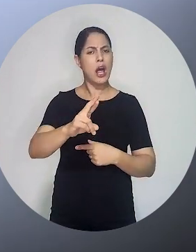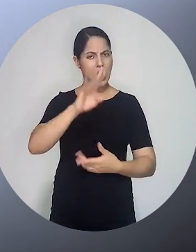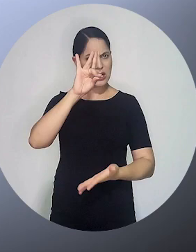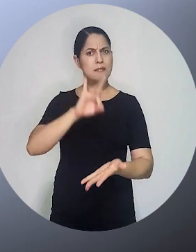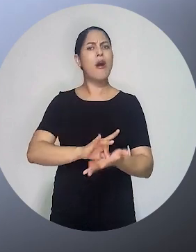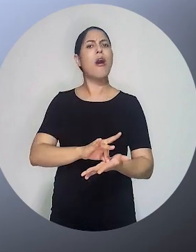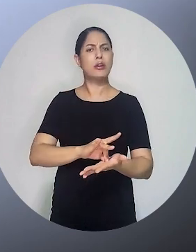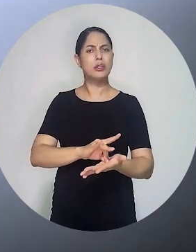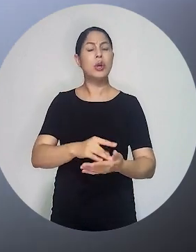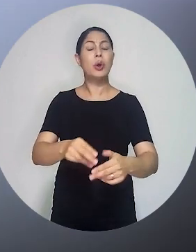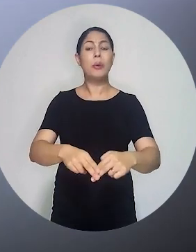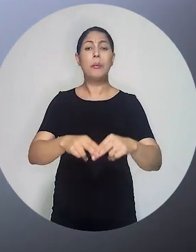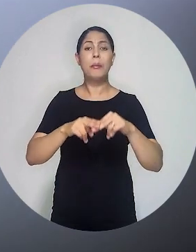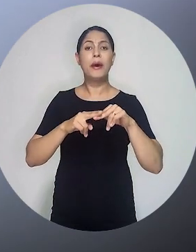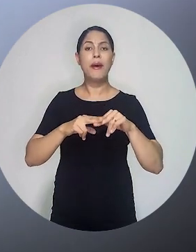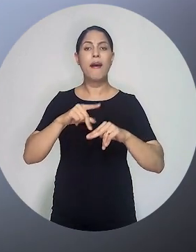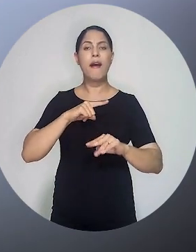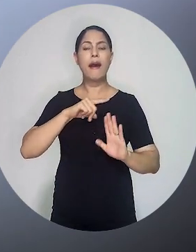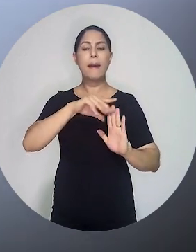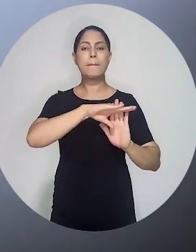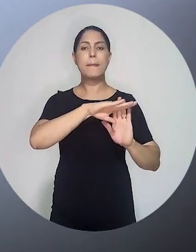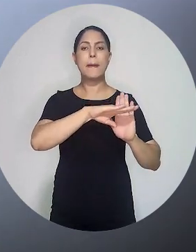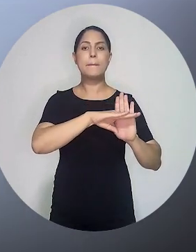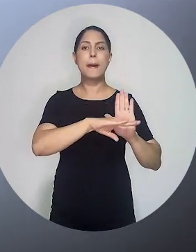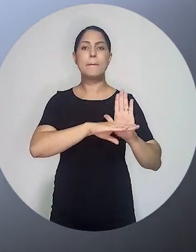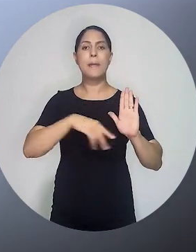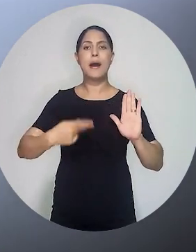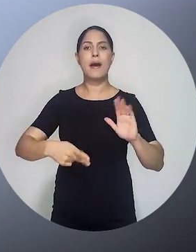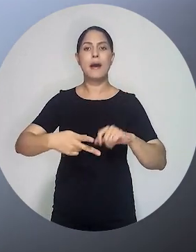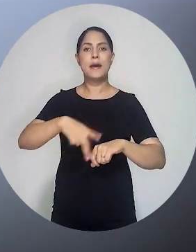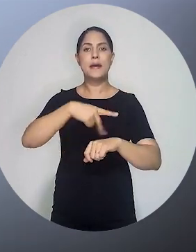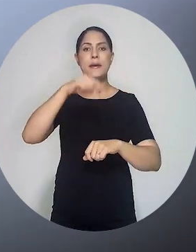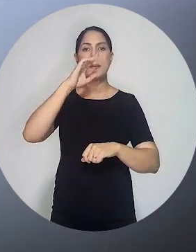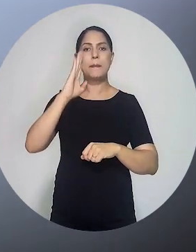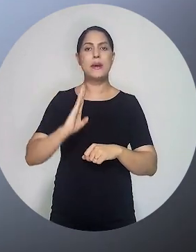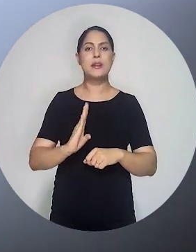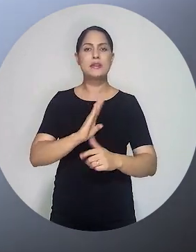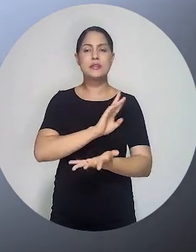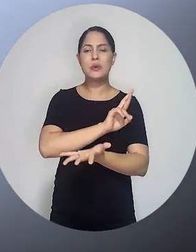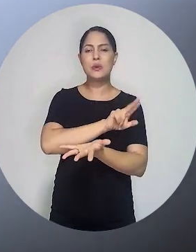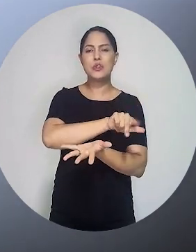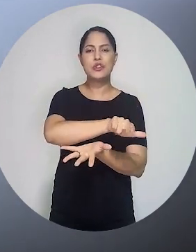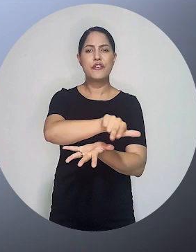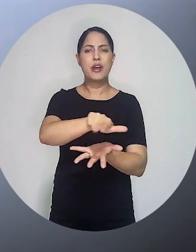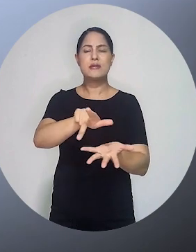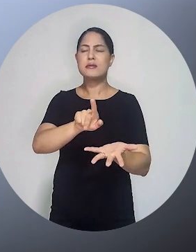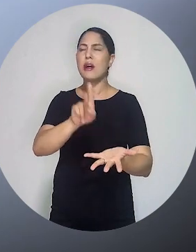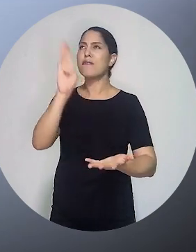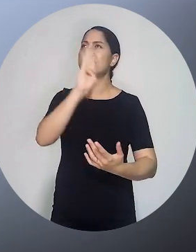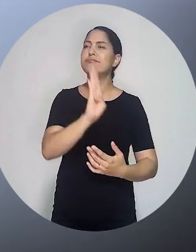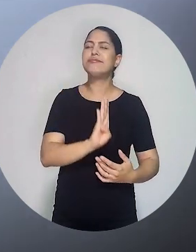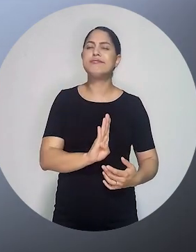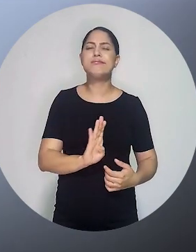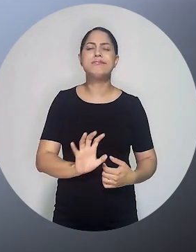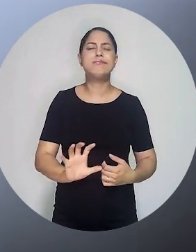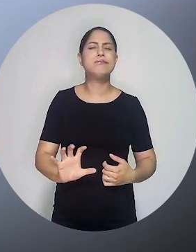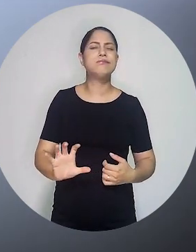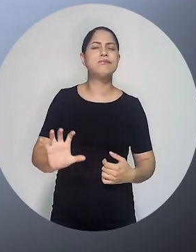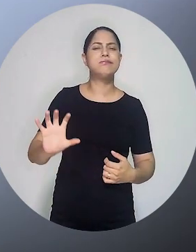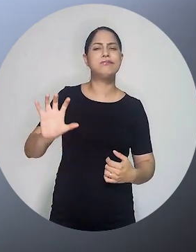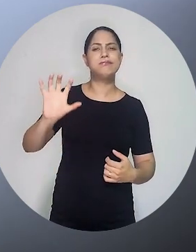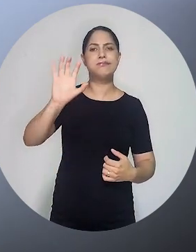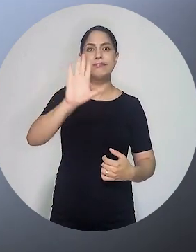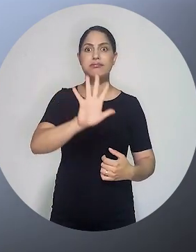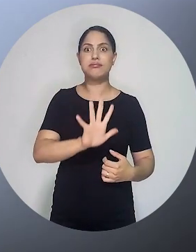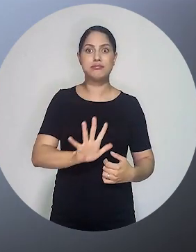é a resposta a um desafio, a uma contingência que nos impõe nossa diversidade e a